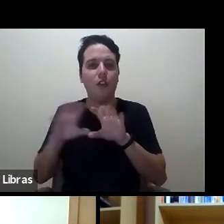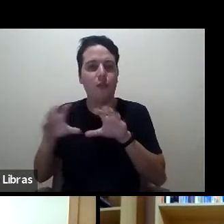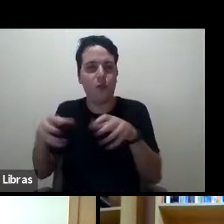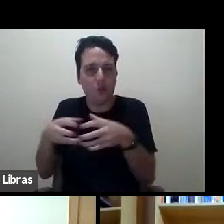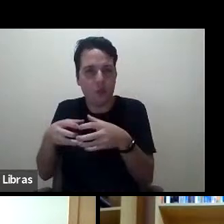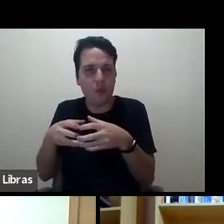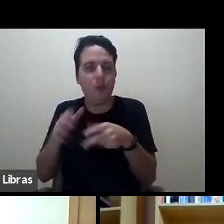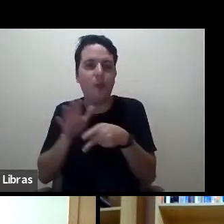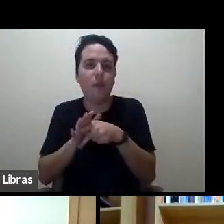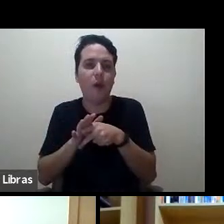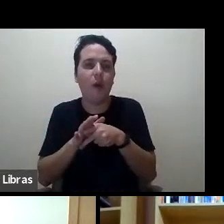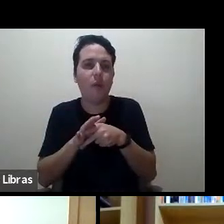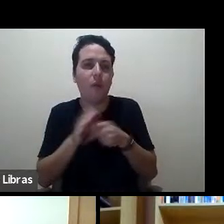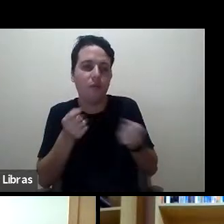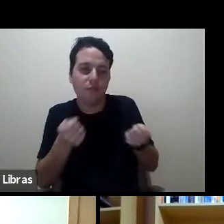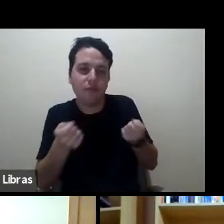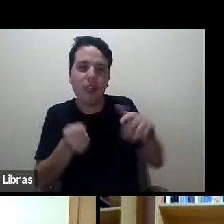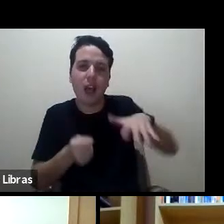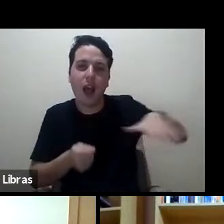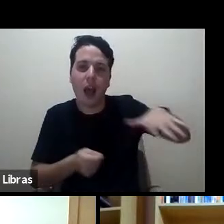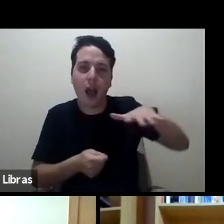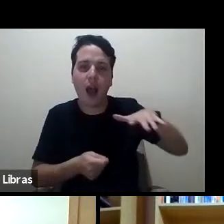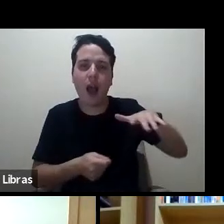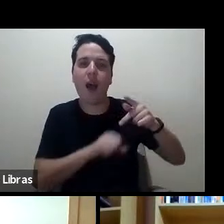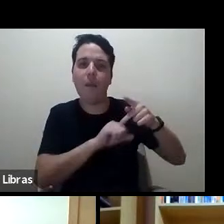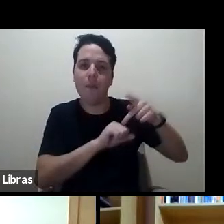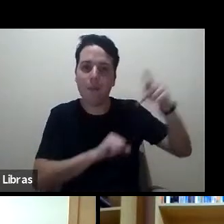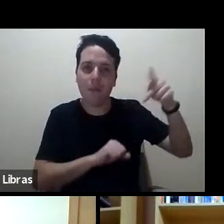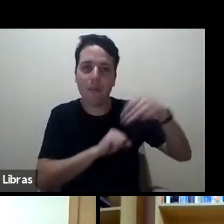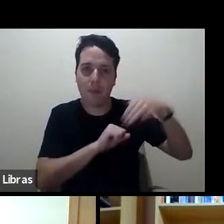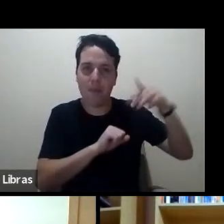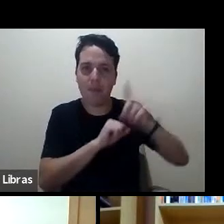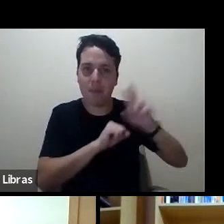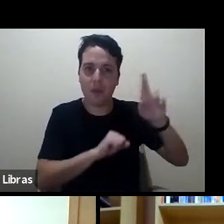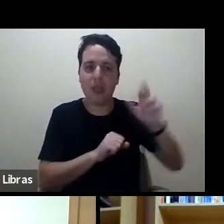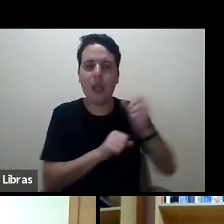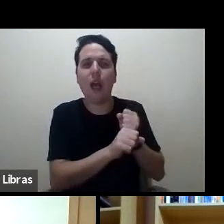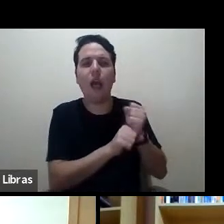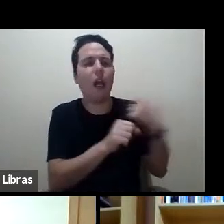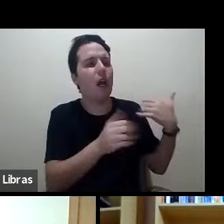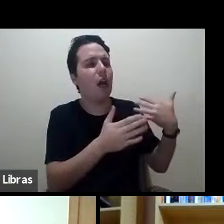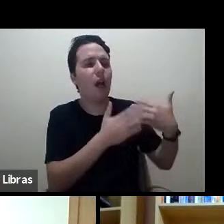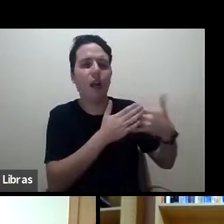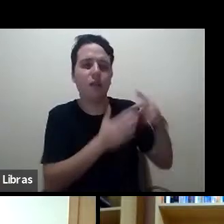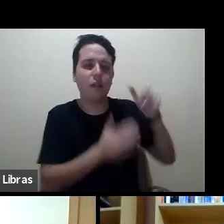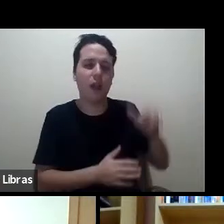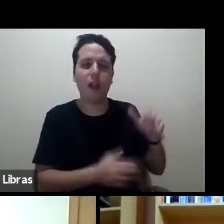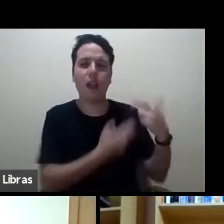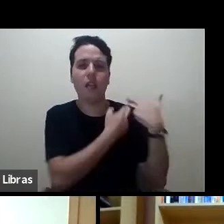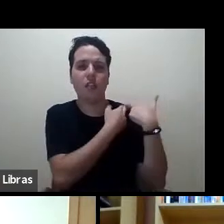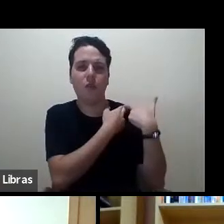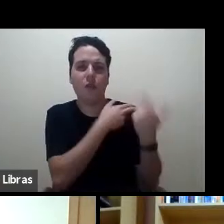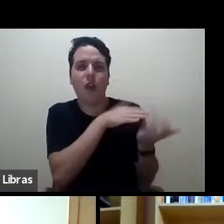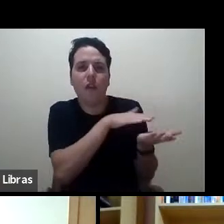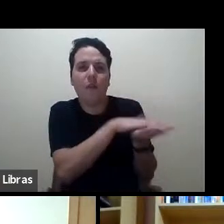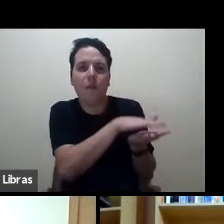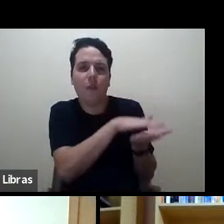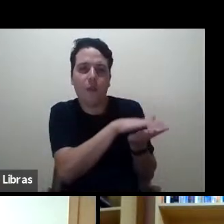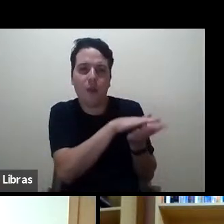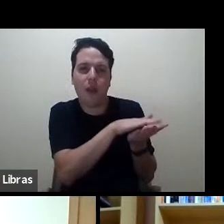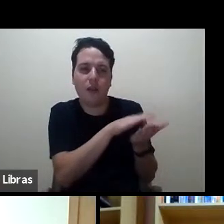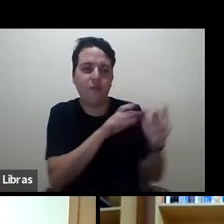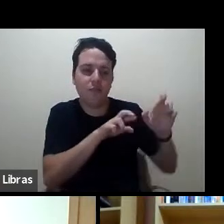nosso programa de pós-graduação, e há anos é editor da bem conhecida